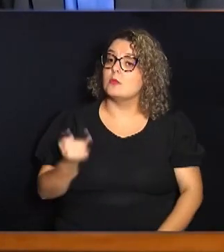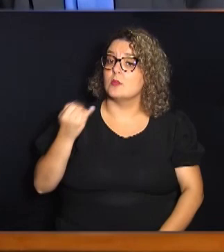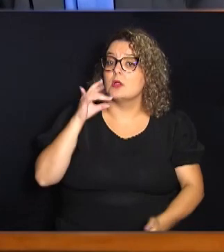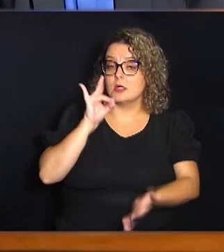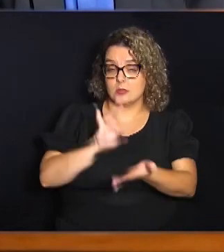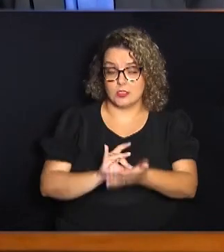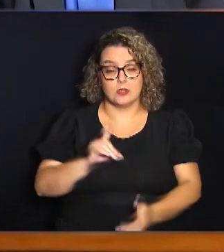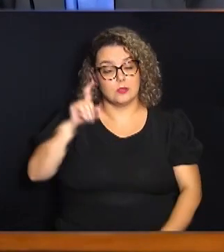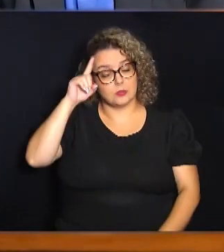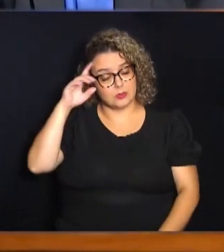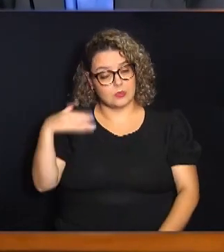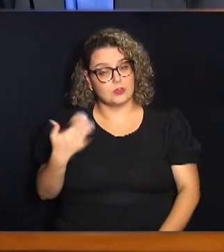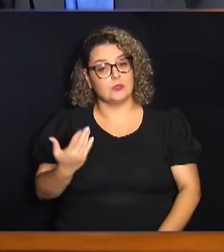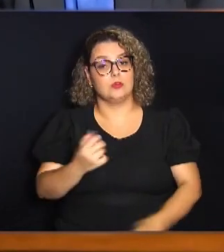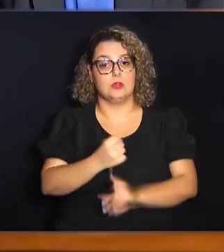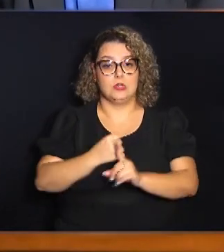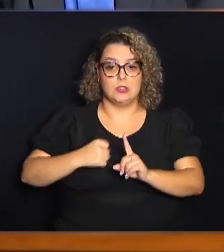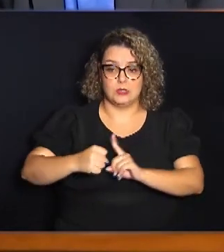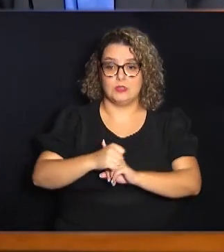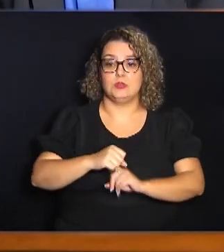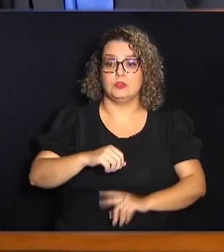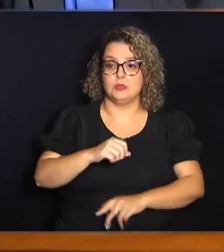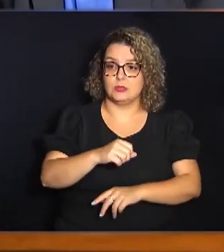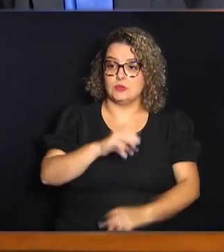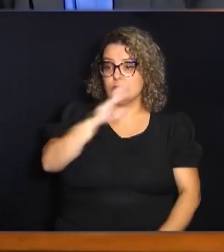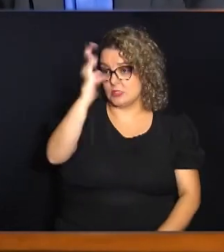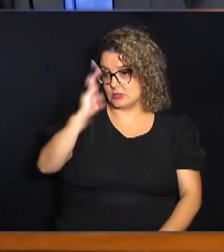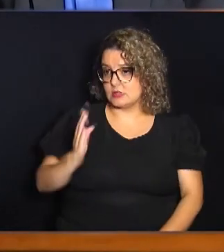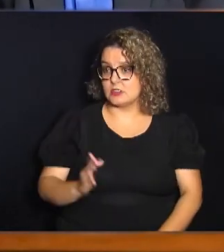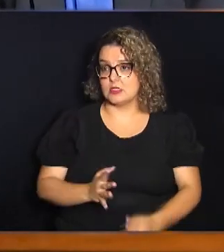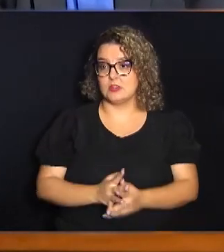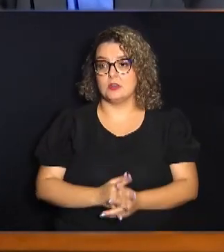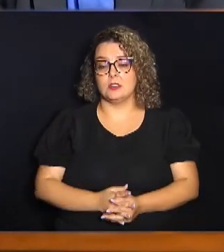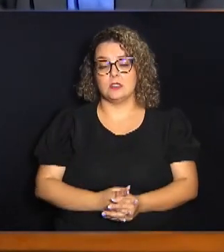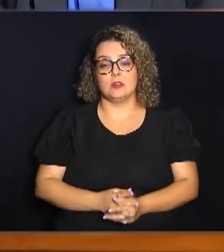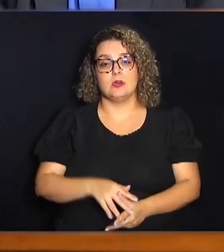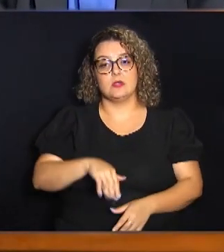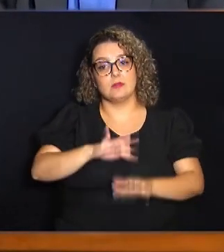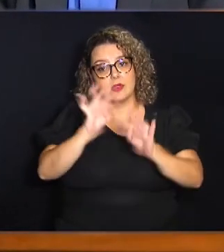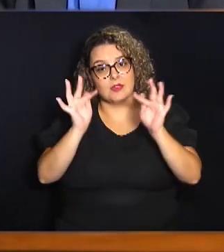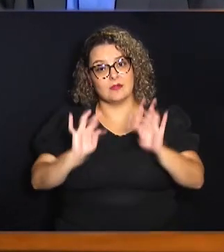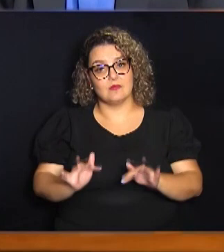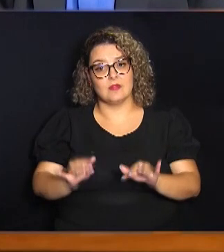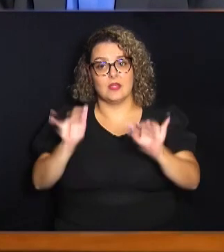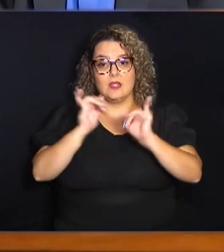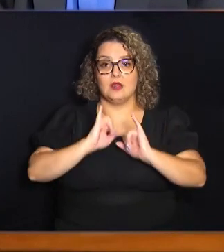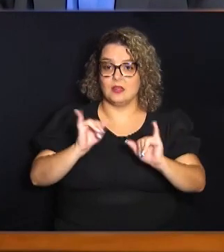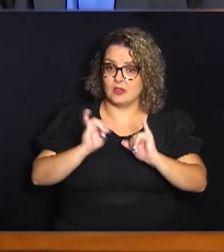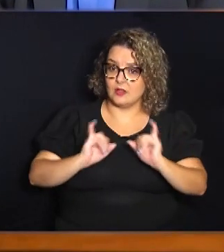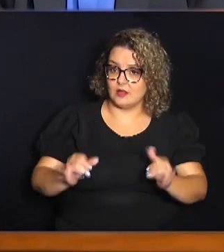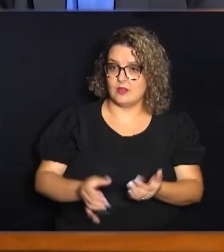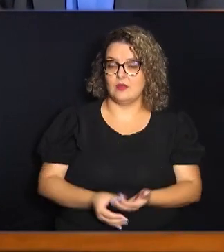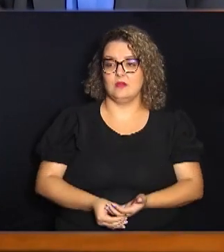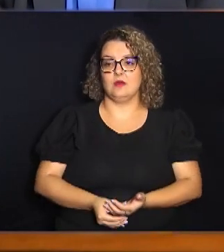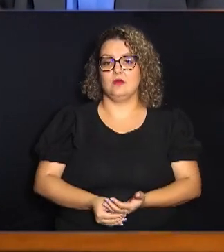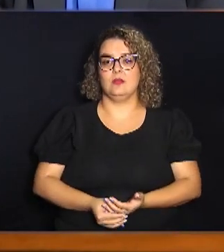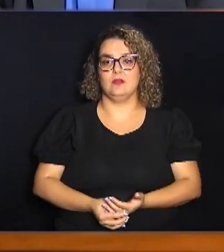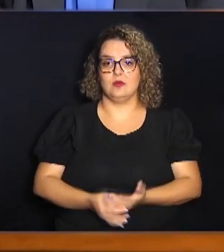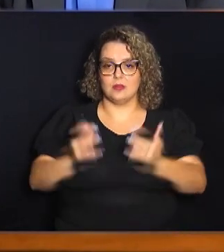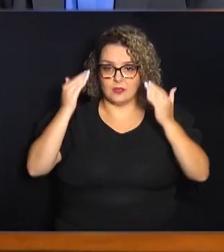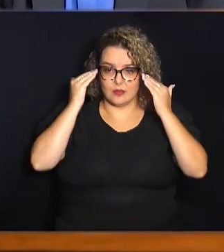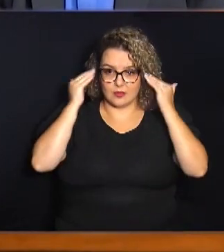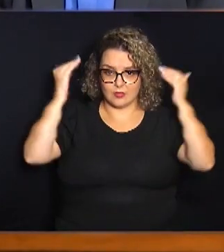do nosso povo, da sociedade brasileira. E fiquei mais feliz ainda de ver a mensagem que o Papa Francisco